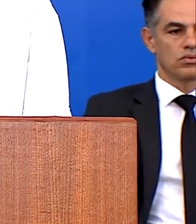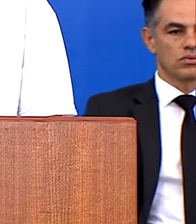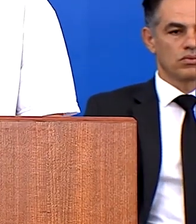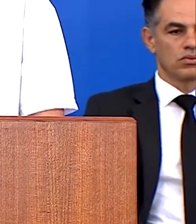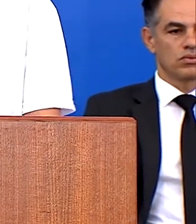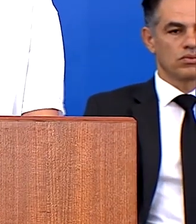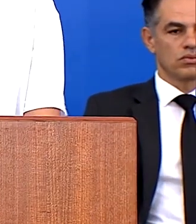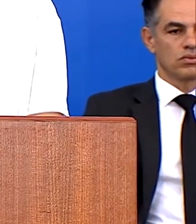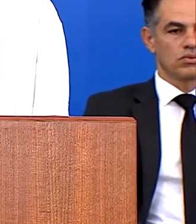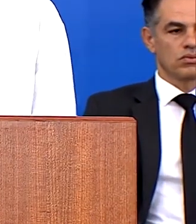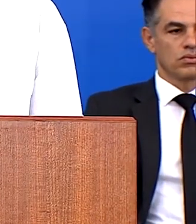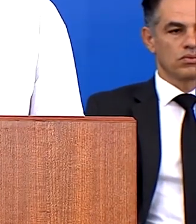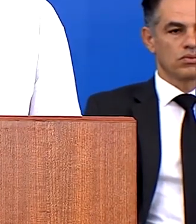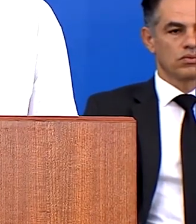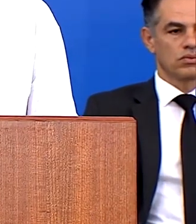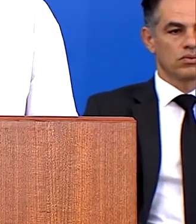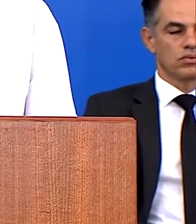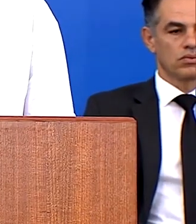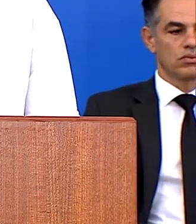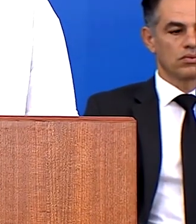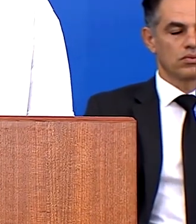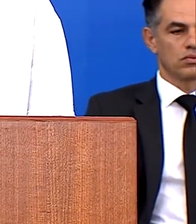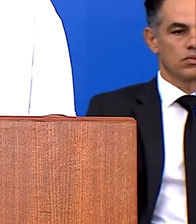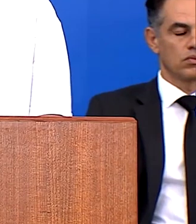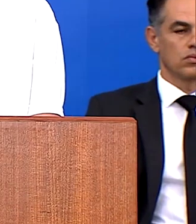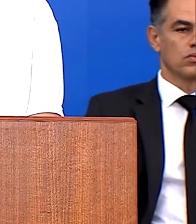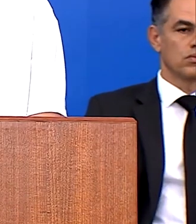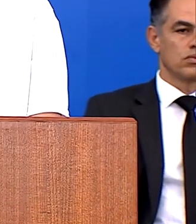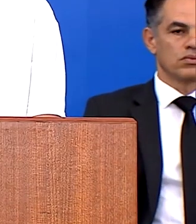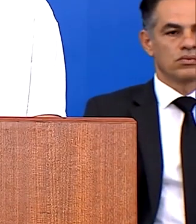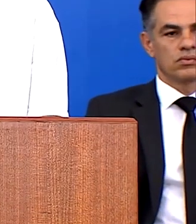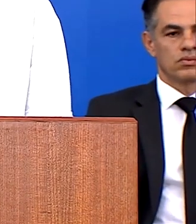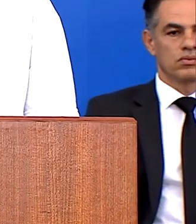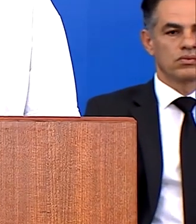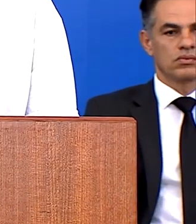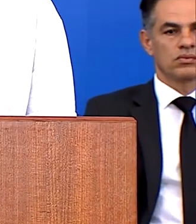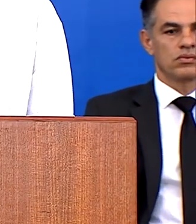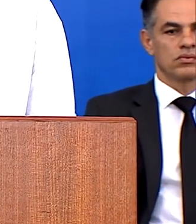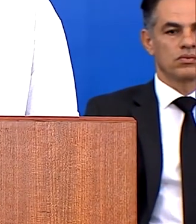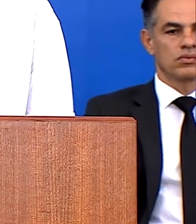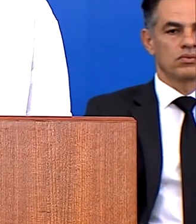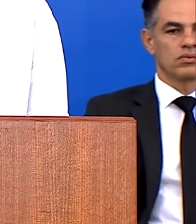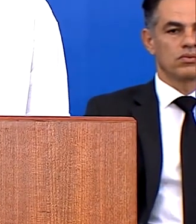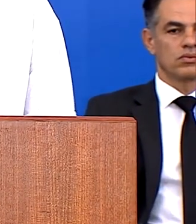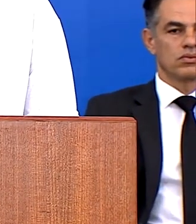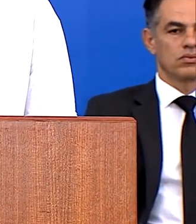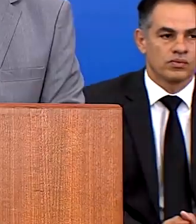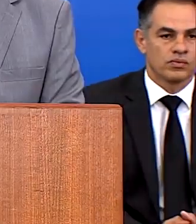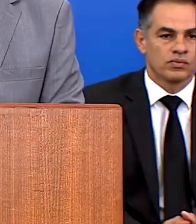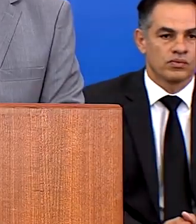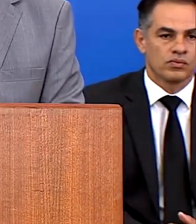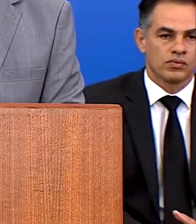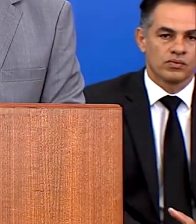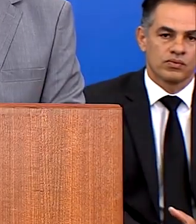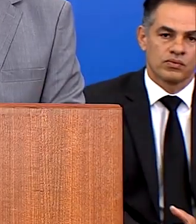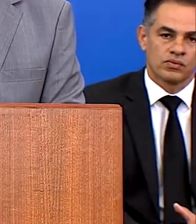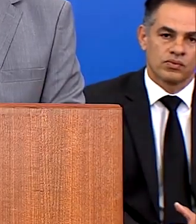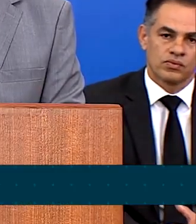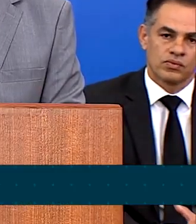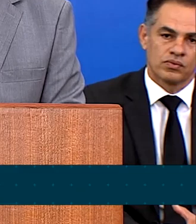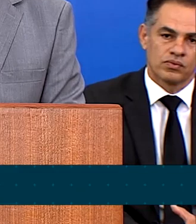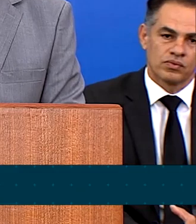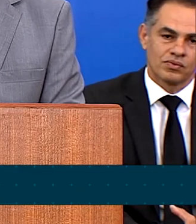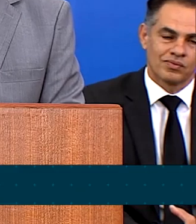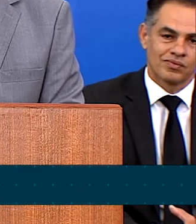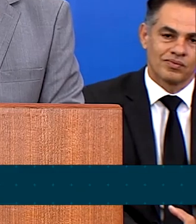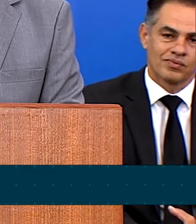ajudar e demonstrar nossa solidariedade, não só durante a crise, mas também fora dela. Não podemos nos esquecer